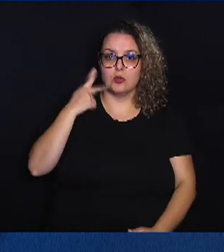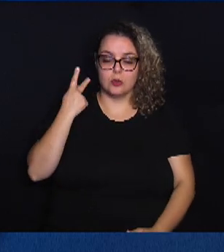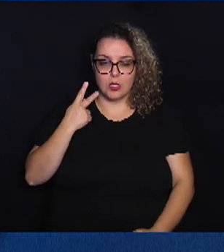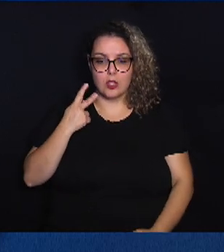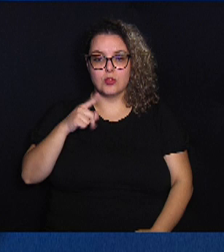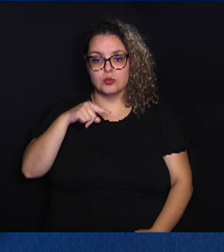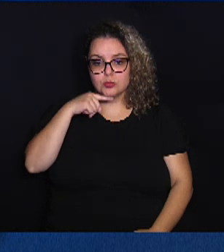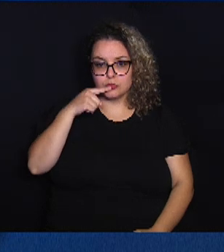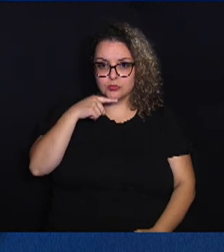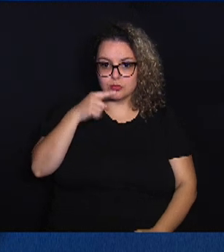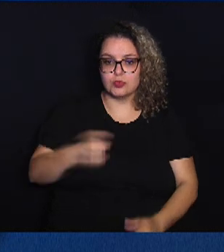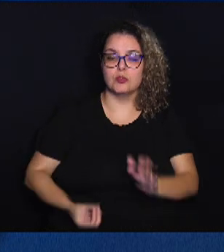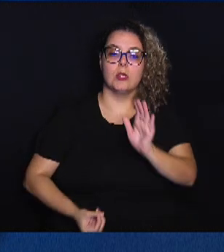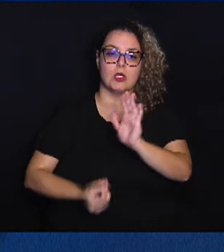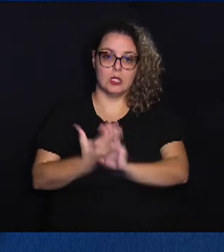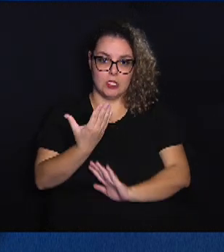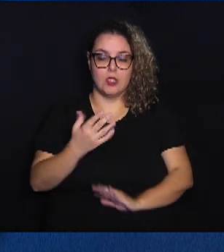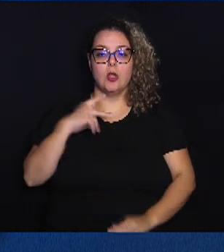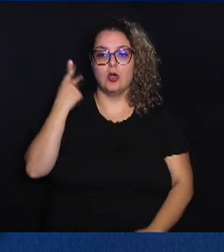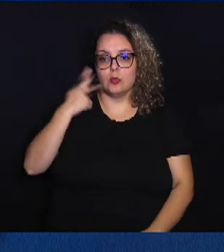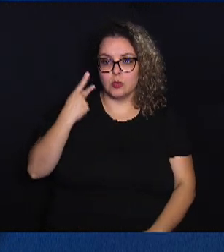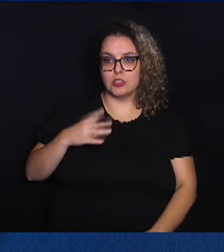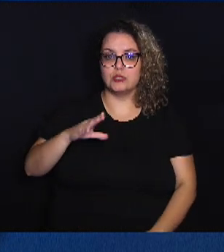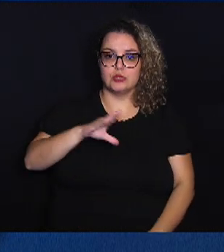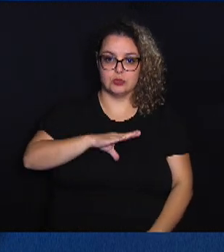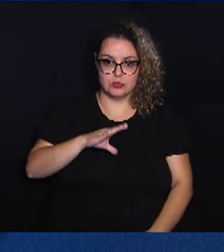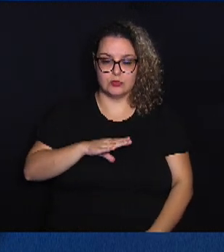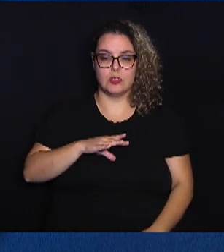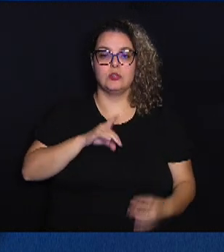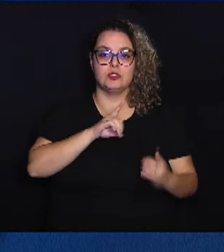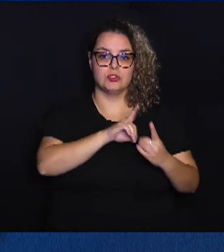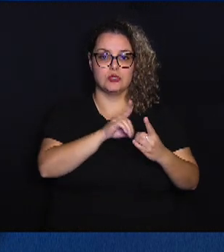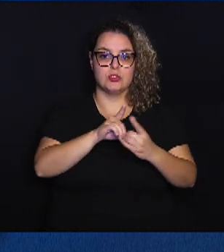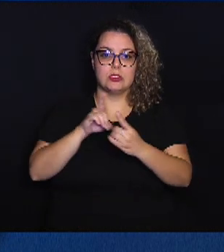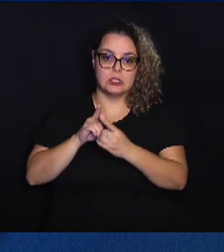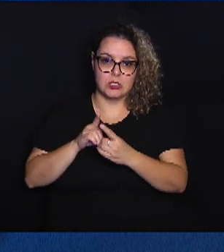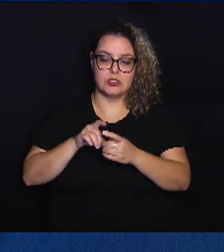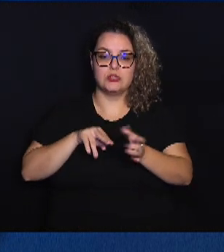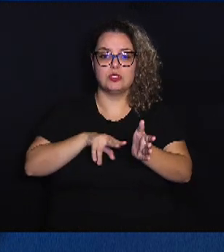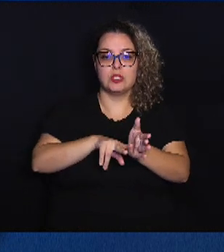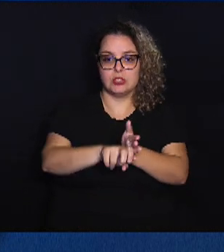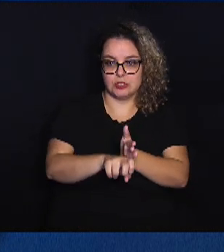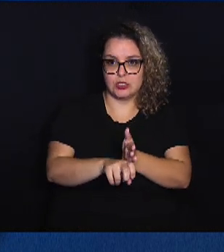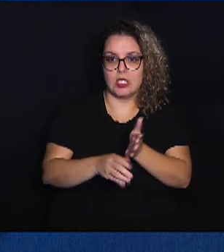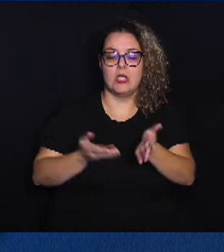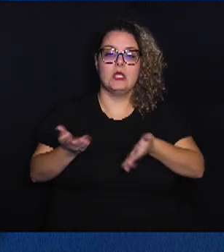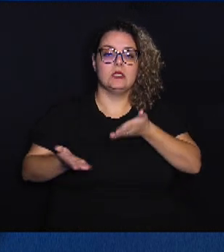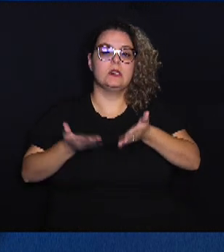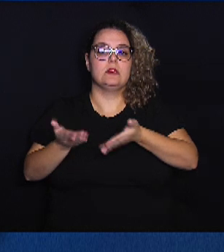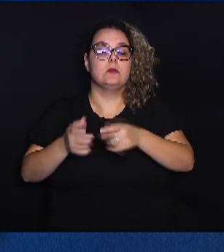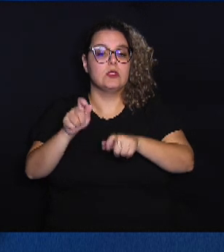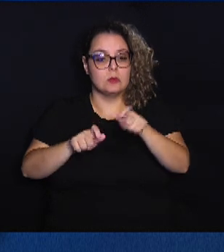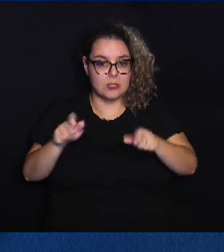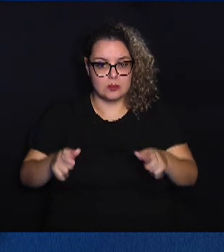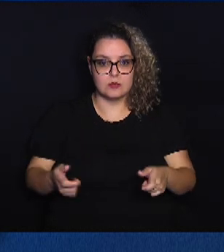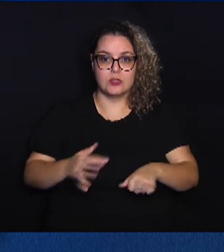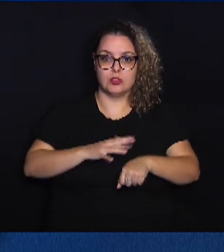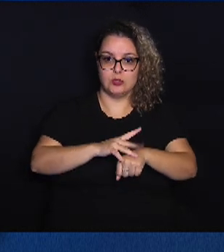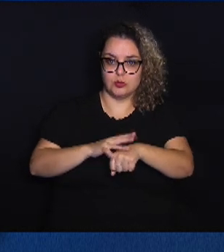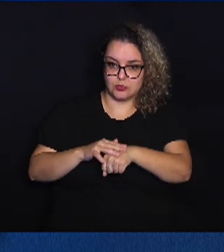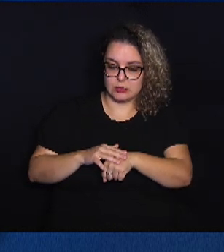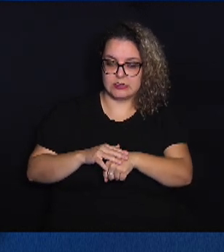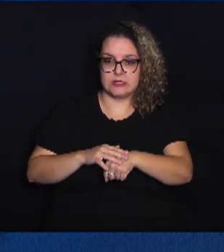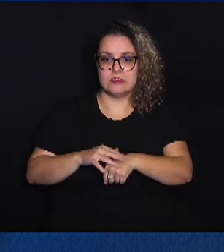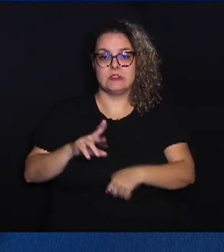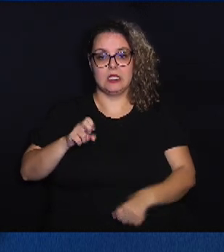Magoga, instituindo a política municipal de atenção, diagnóstico e tratamento às pessoas com doenças raras